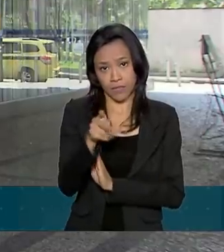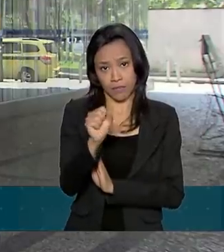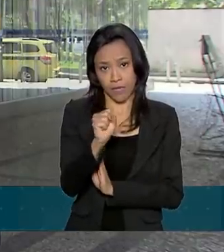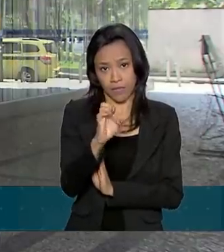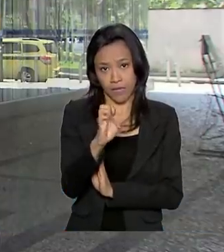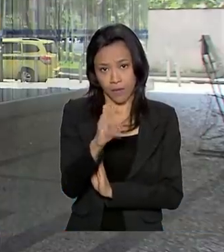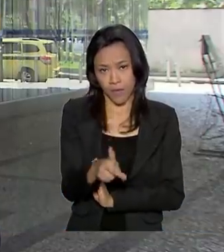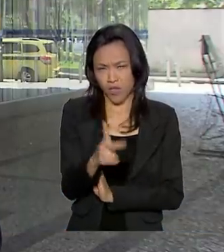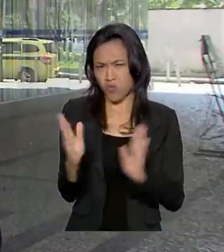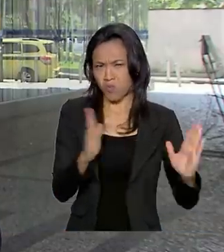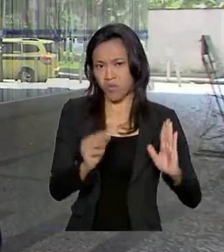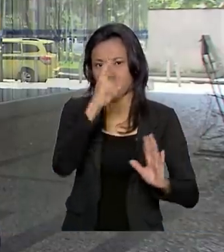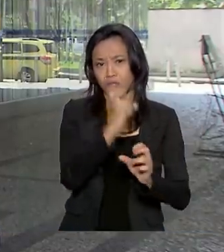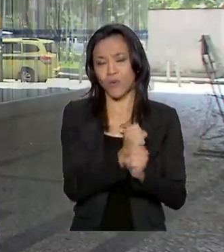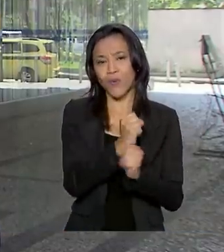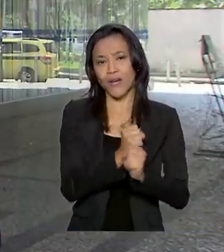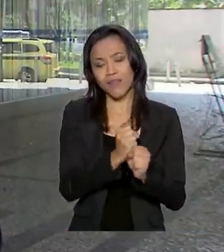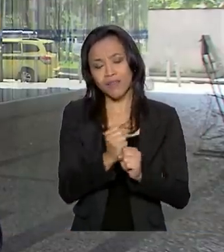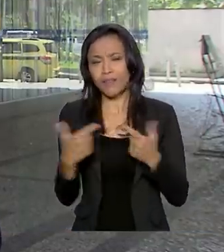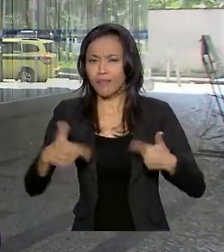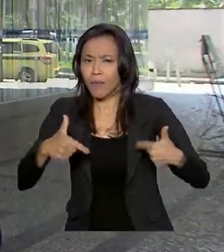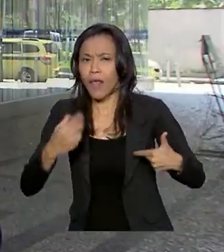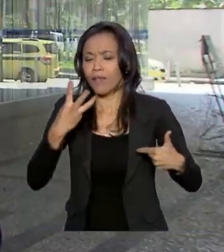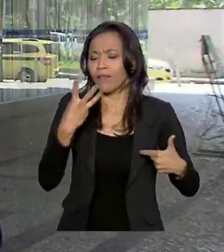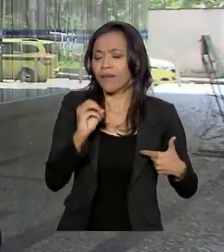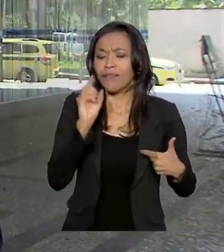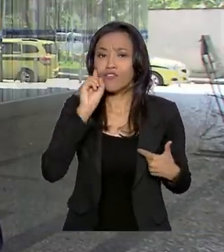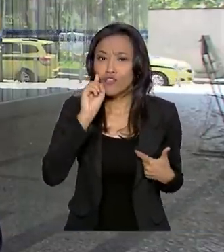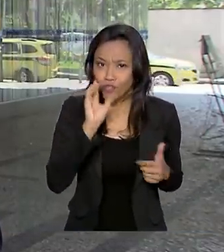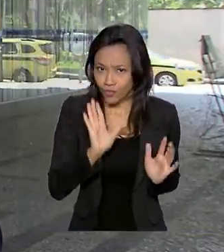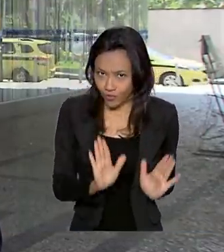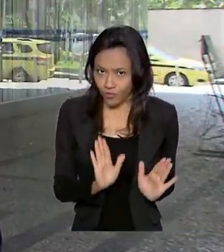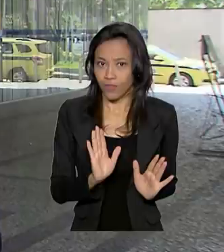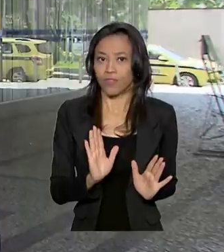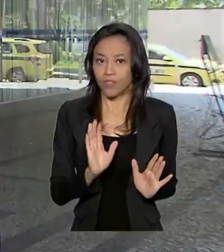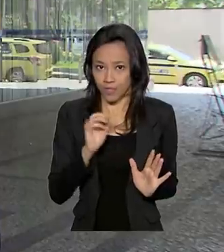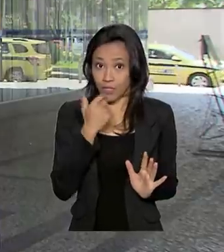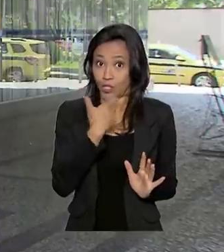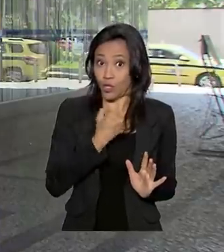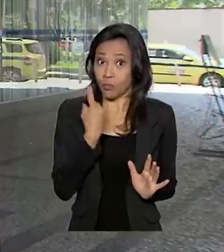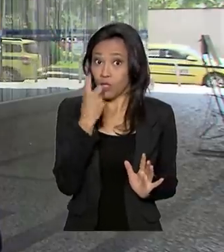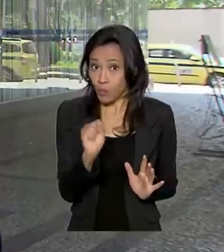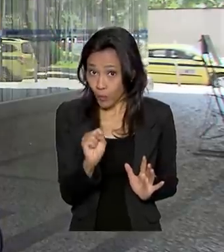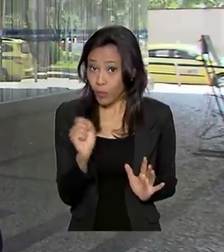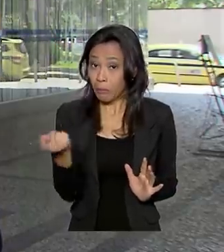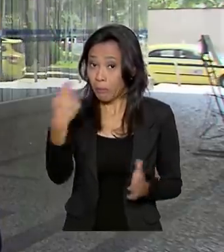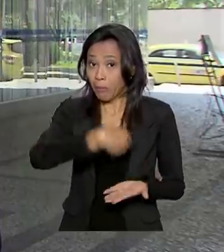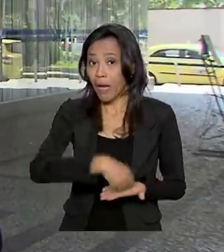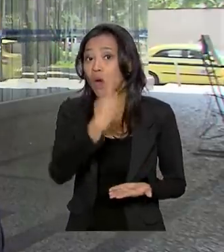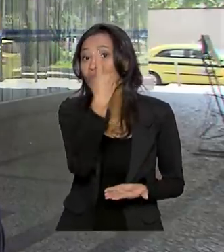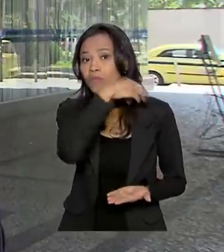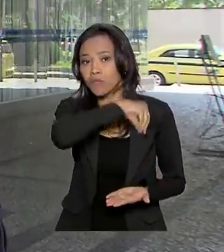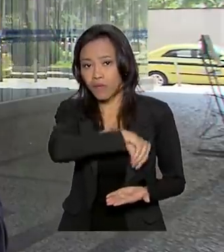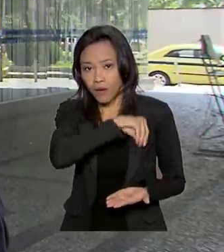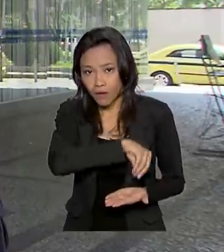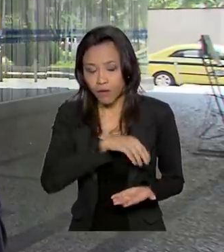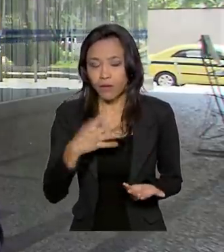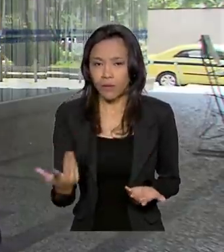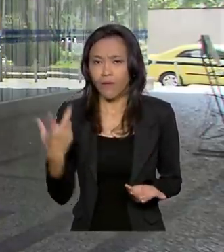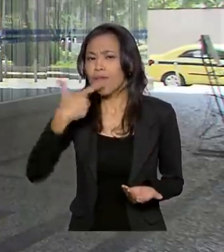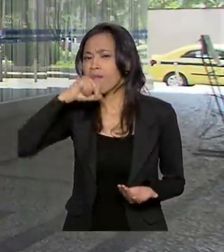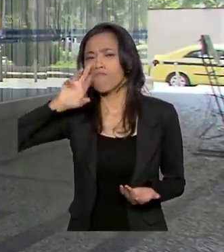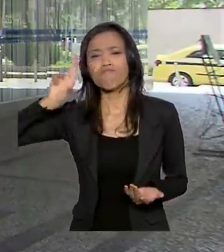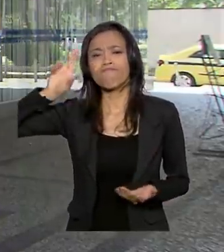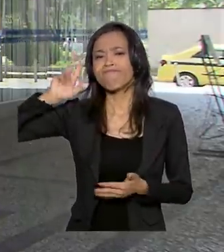formalmente por no mínimo 30 dias em 2018, com remuneração de até 2 salários mínimos. O pagamento do PIS é feito pela